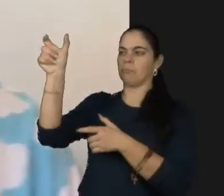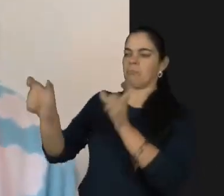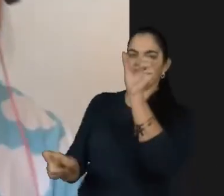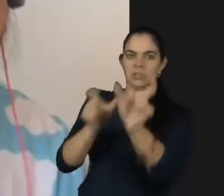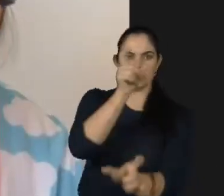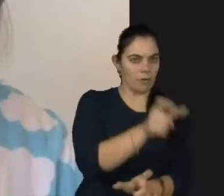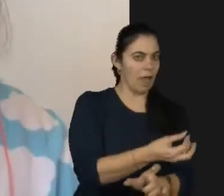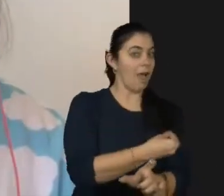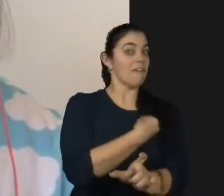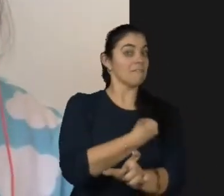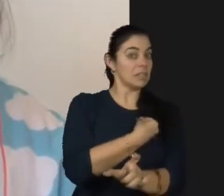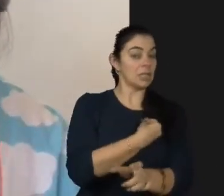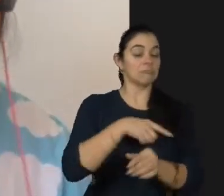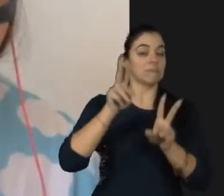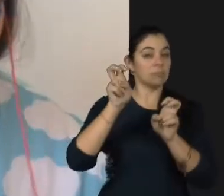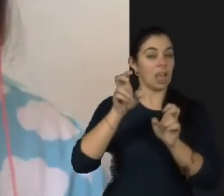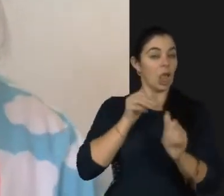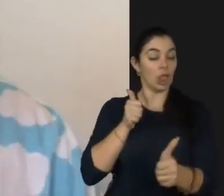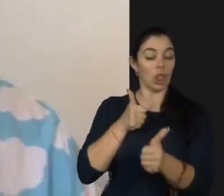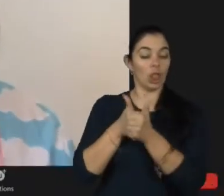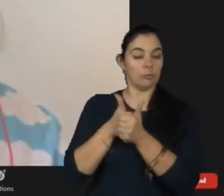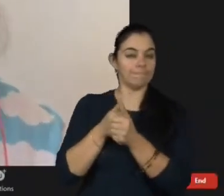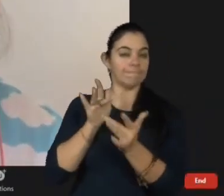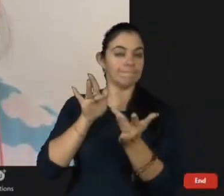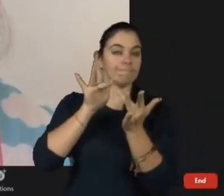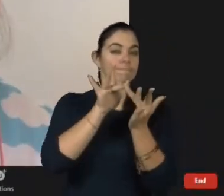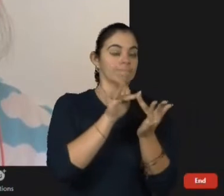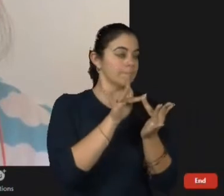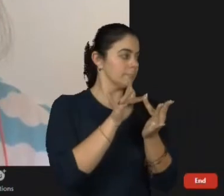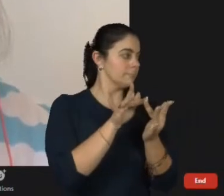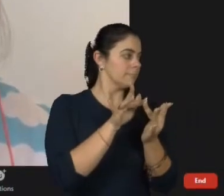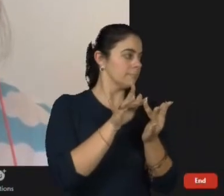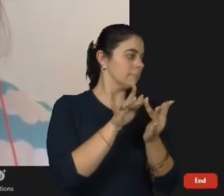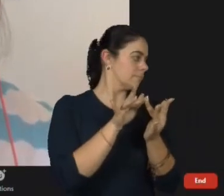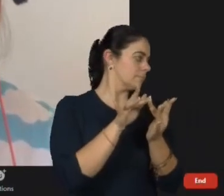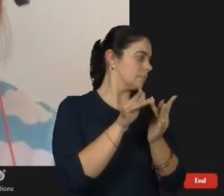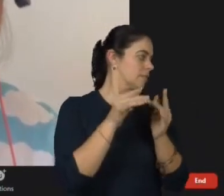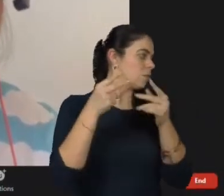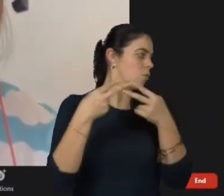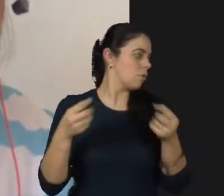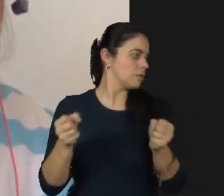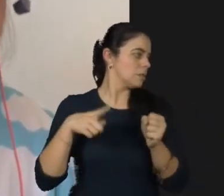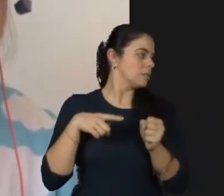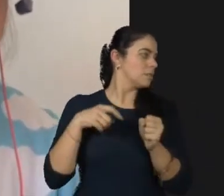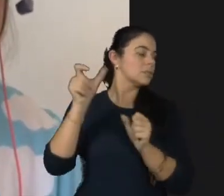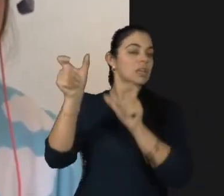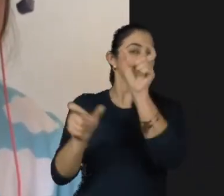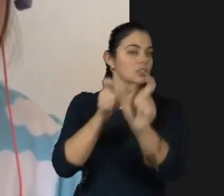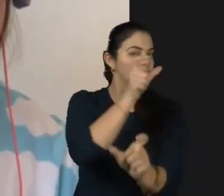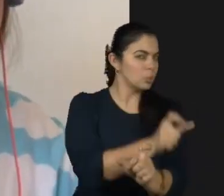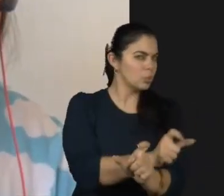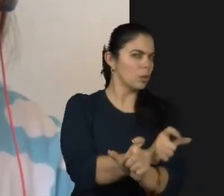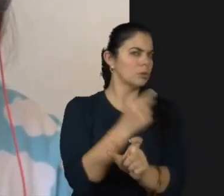às vidas que são tocadas. Há uma divisão muito lutadia em homens e mulheres